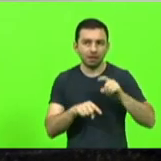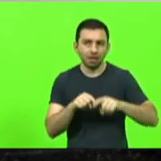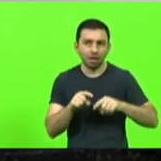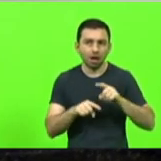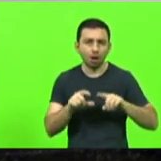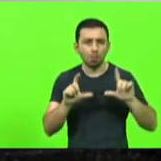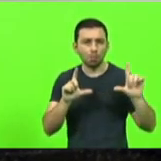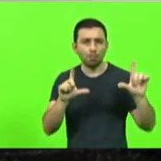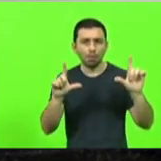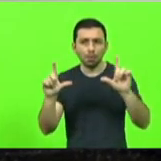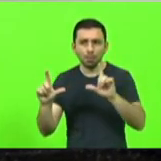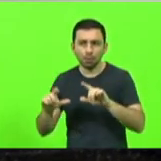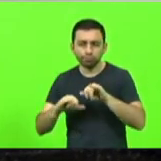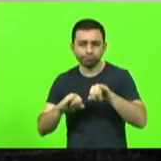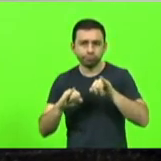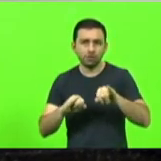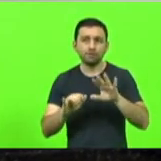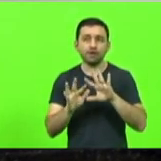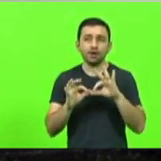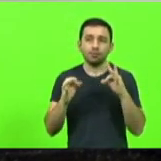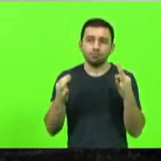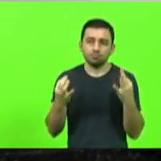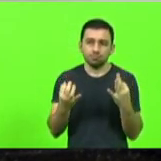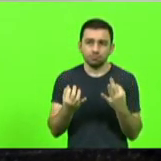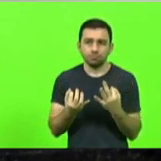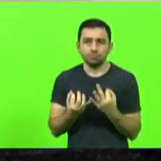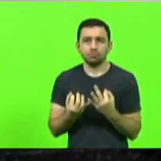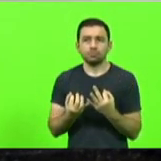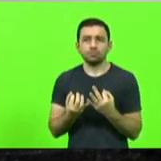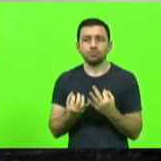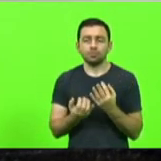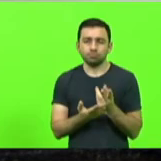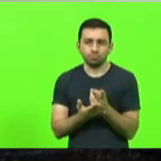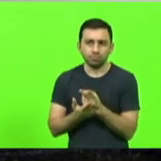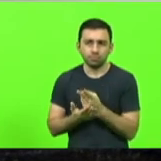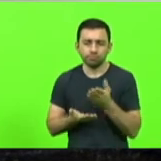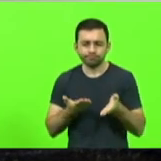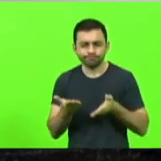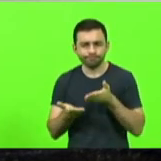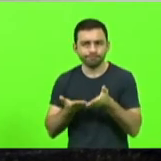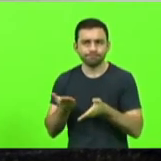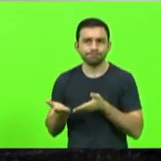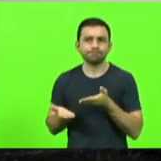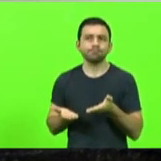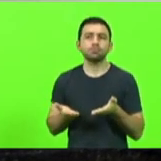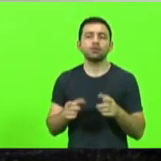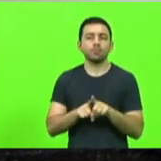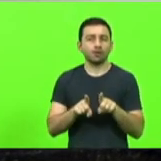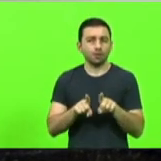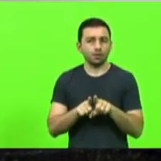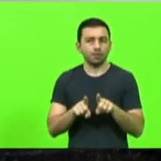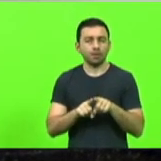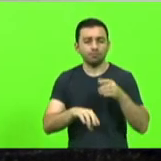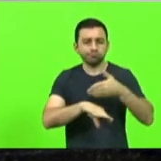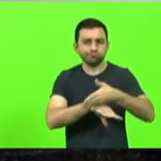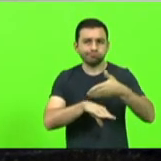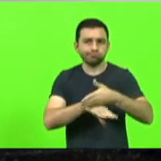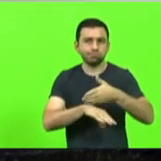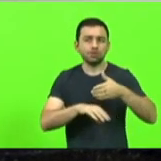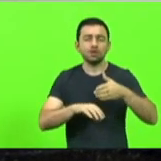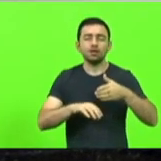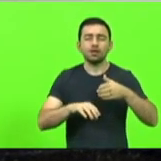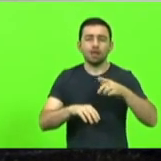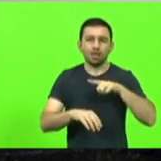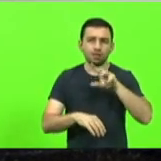distribuídos, familiares de pacientes atendidos, acessos nos sites e mídias sociais